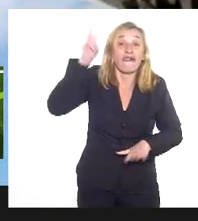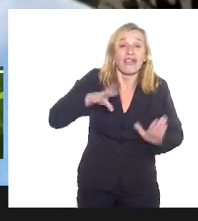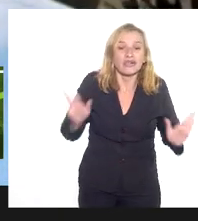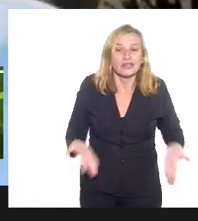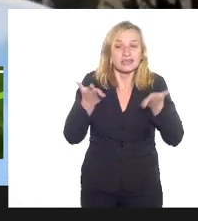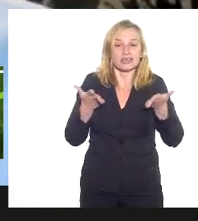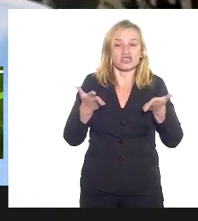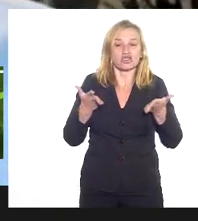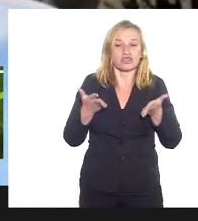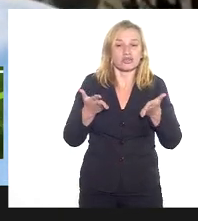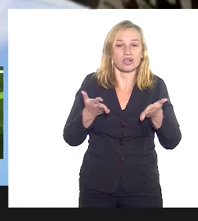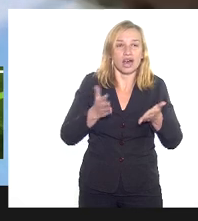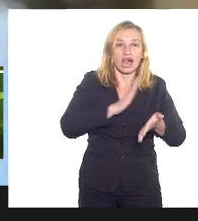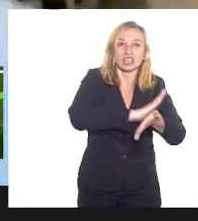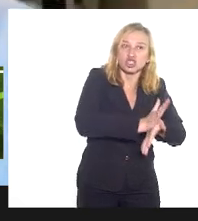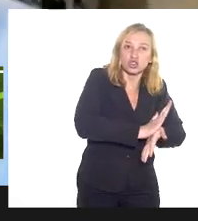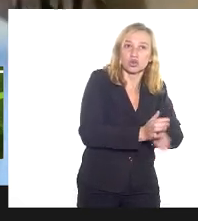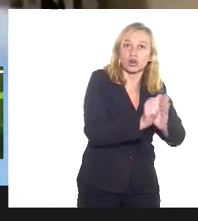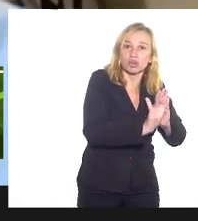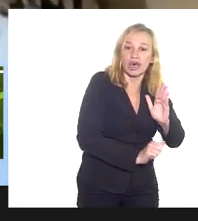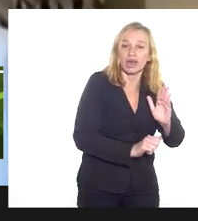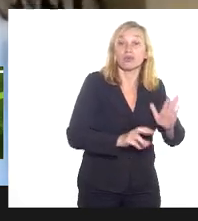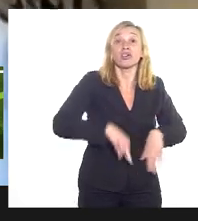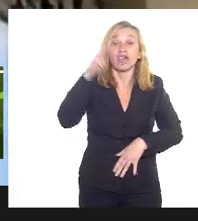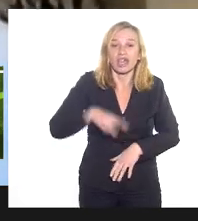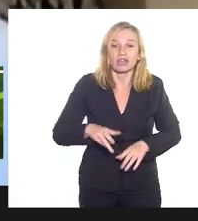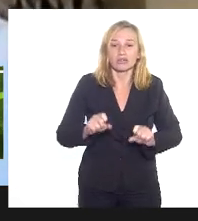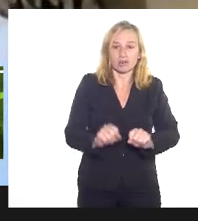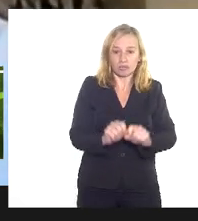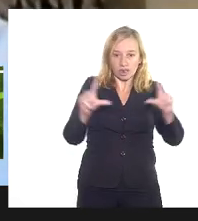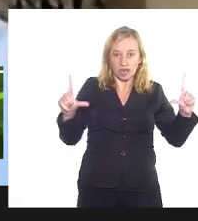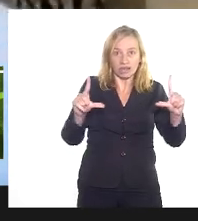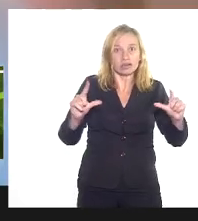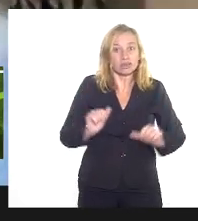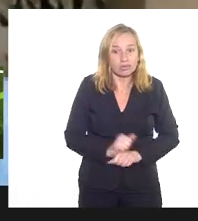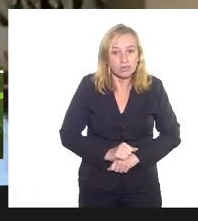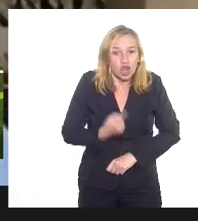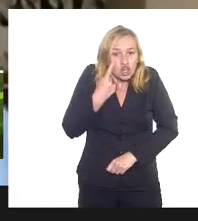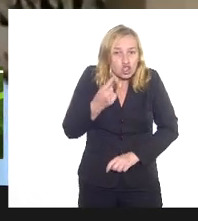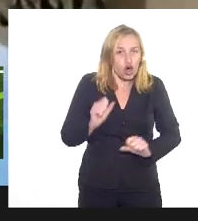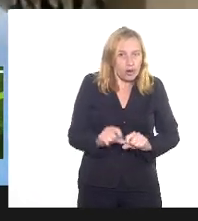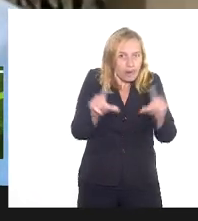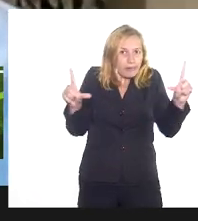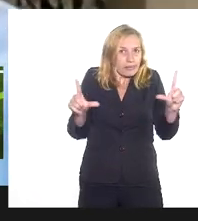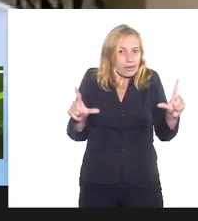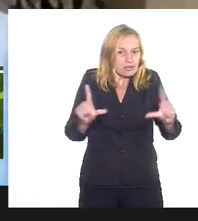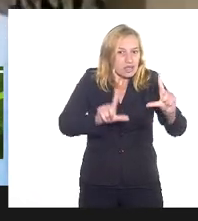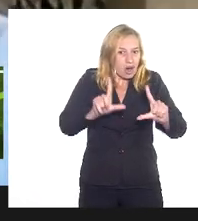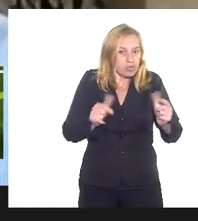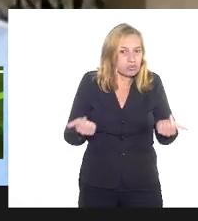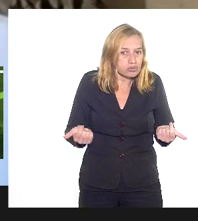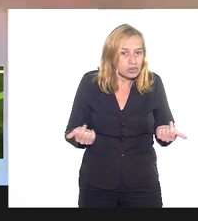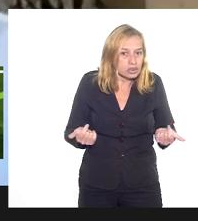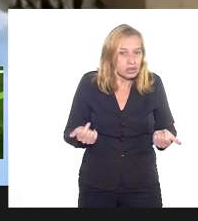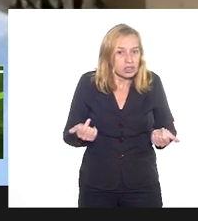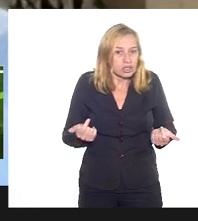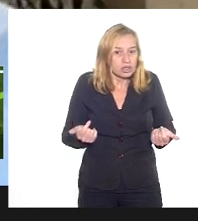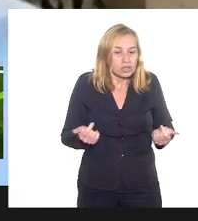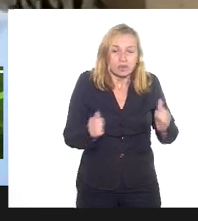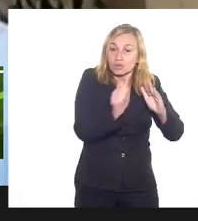esse ódio? Vamos ligar a televisão? É só ligar a televisão. E os termos,